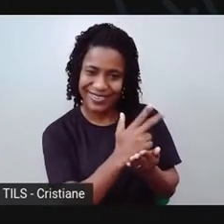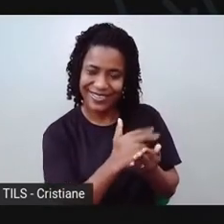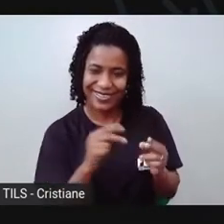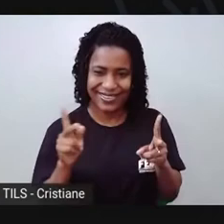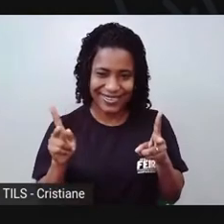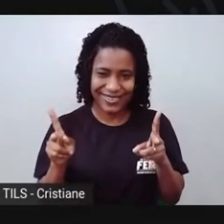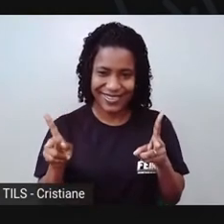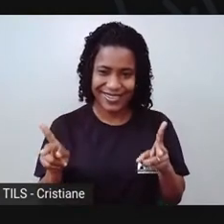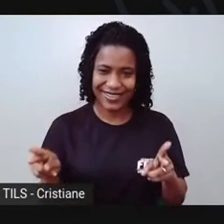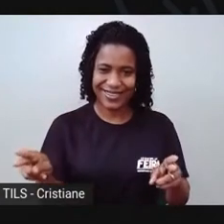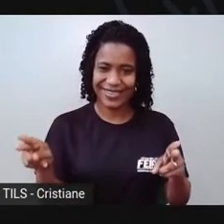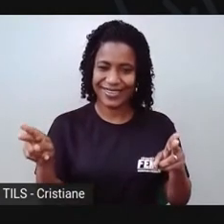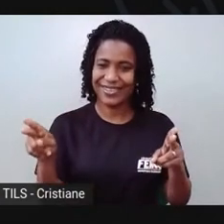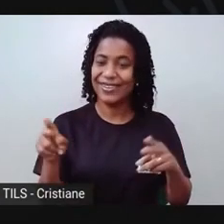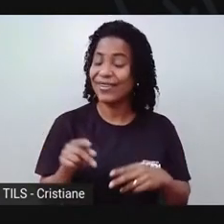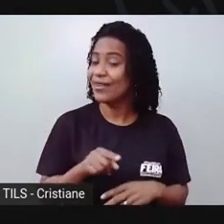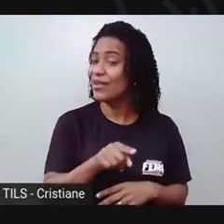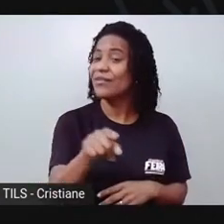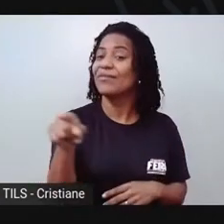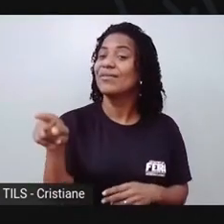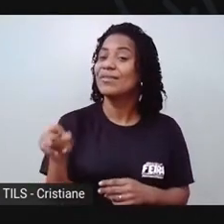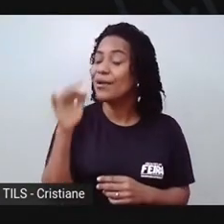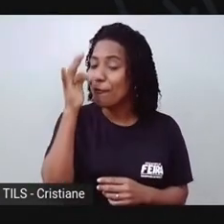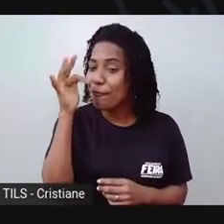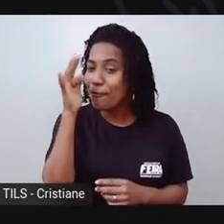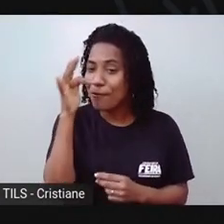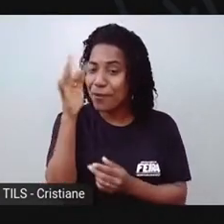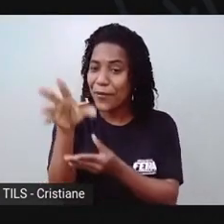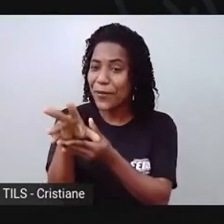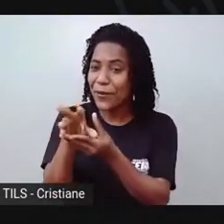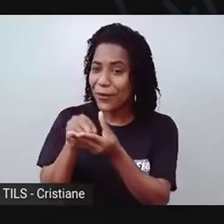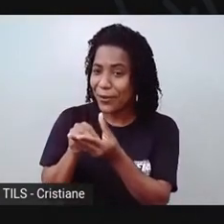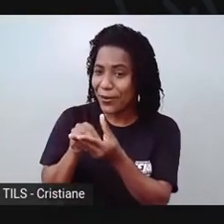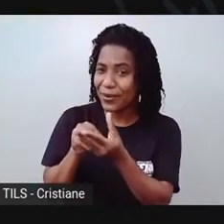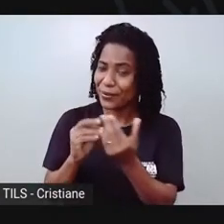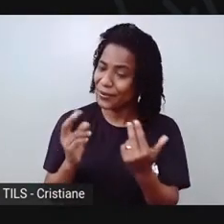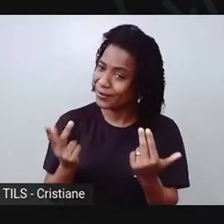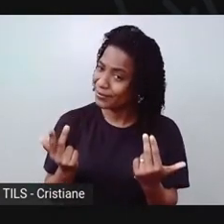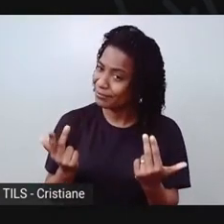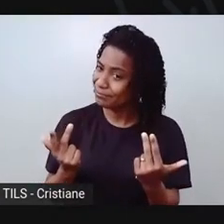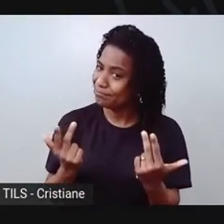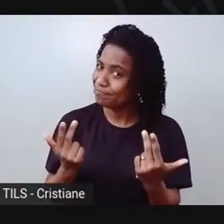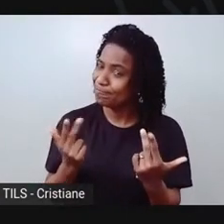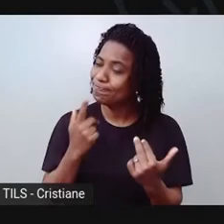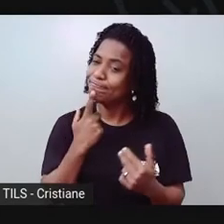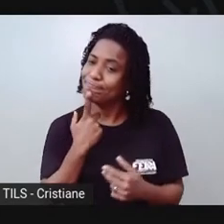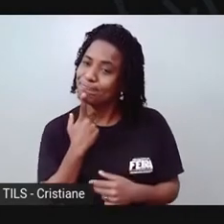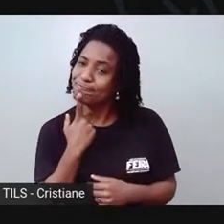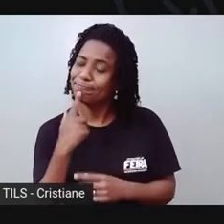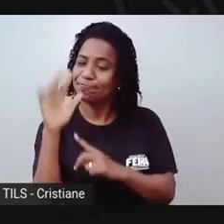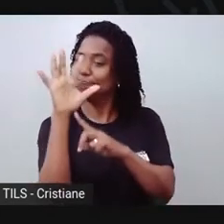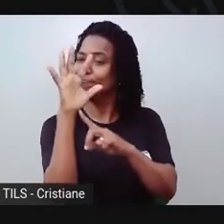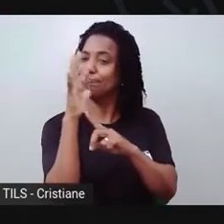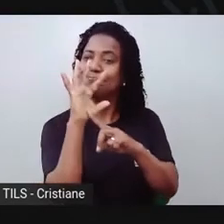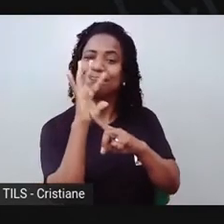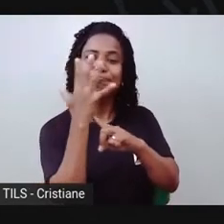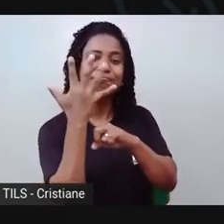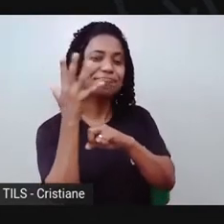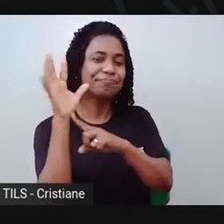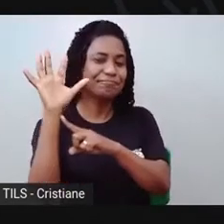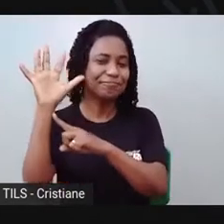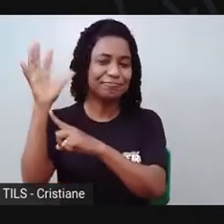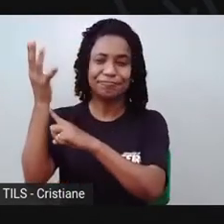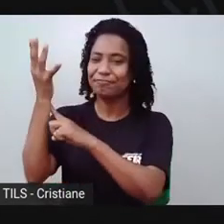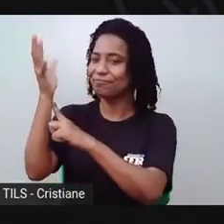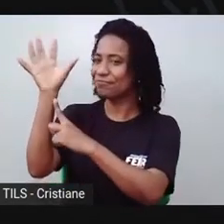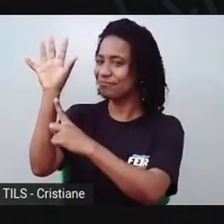E aí, que flor que vocês vão escolher, hein? Será que vocês vão escolher o girassol? Será que na casa